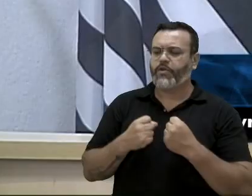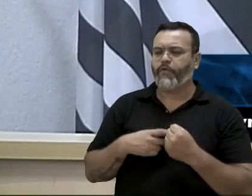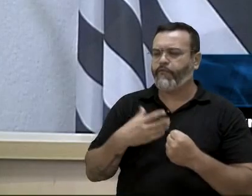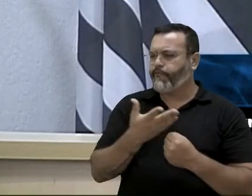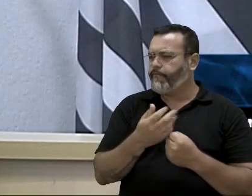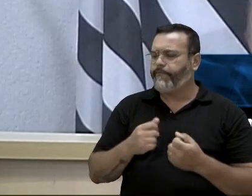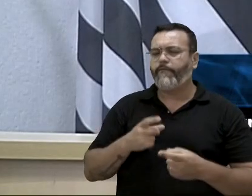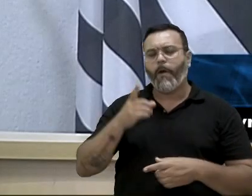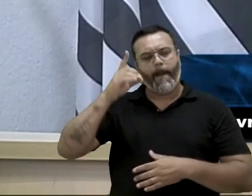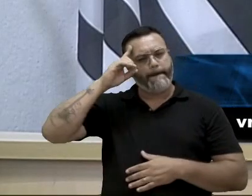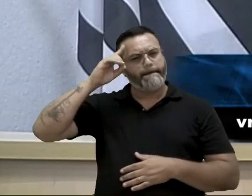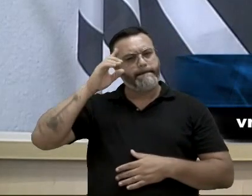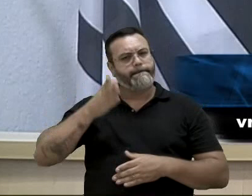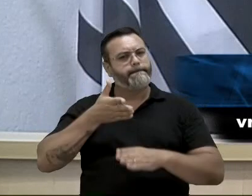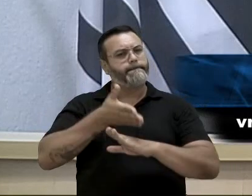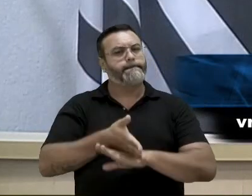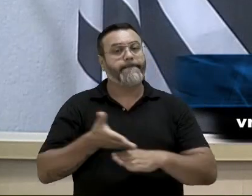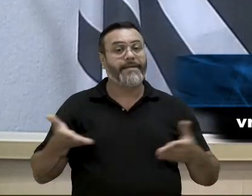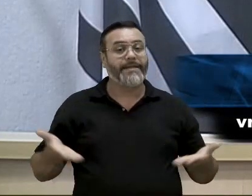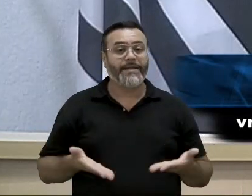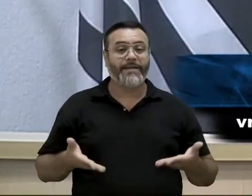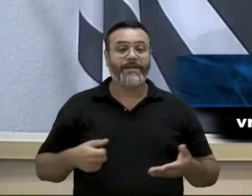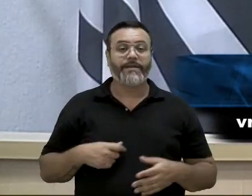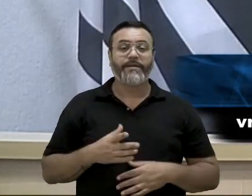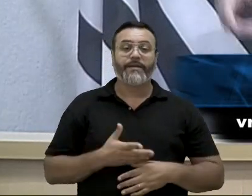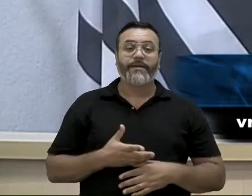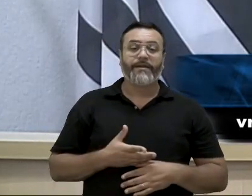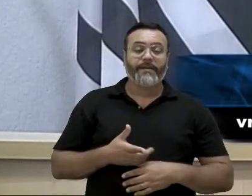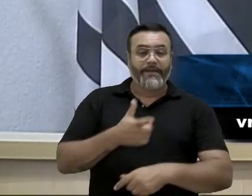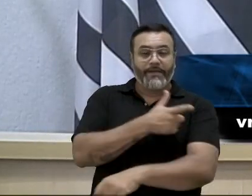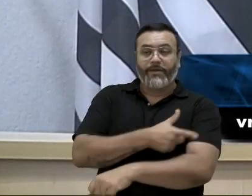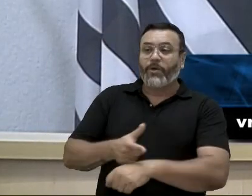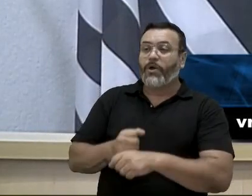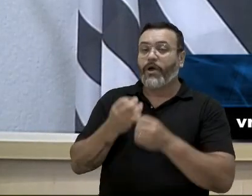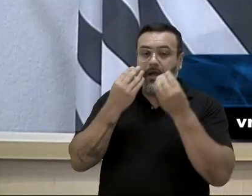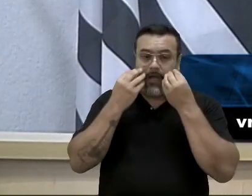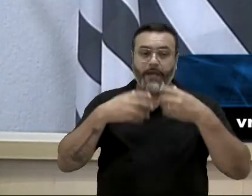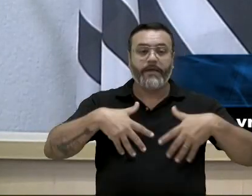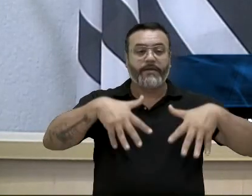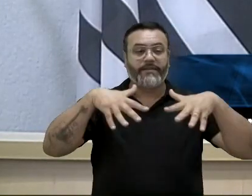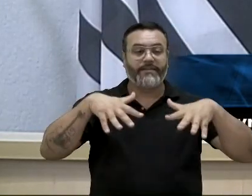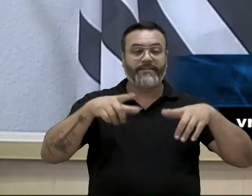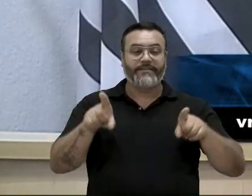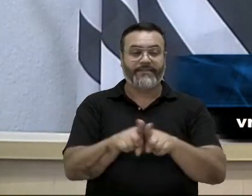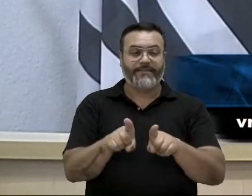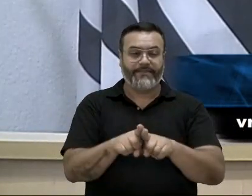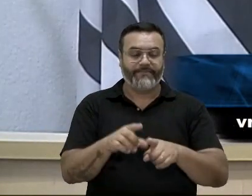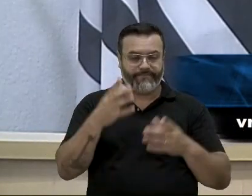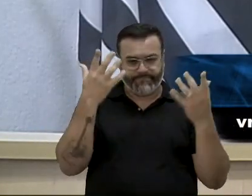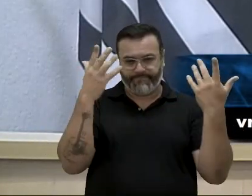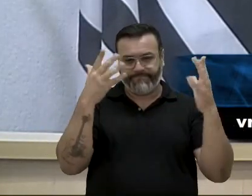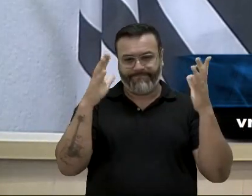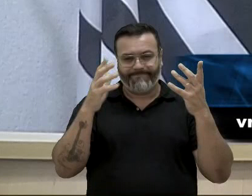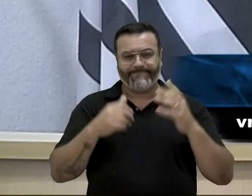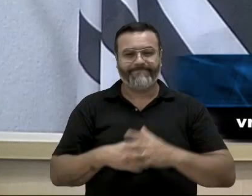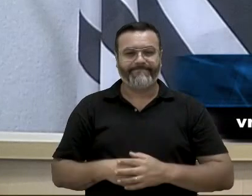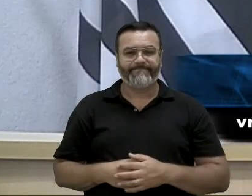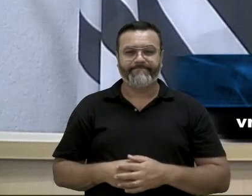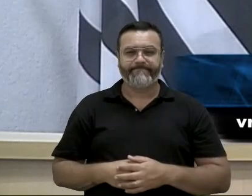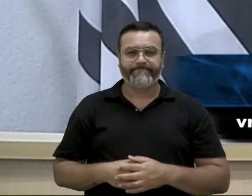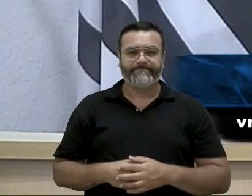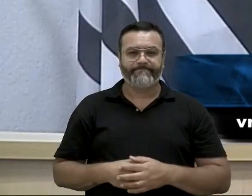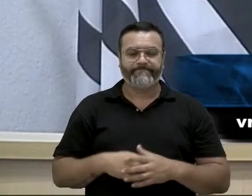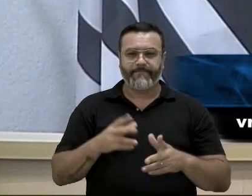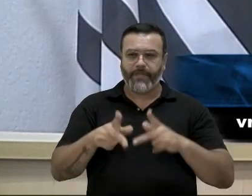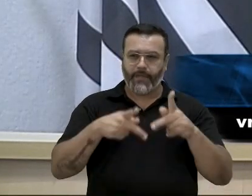O vereador Alberto Barreto, do PRTB, falou de sua participação no lançamento da campanha do Maio